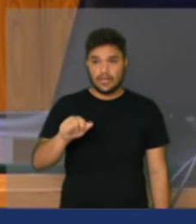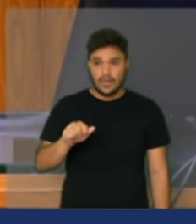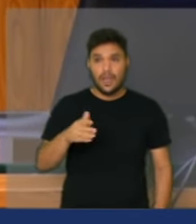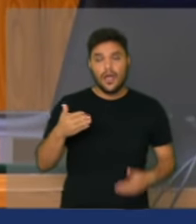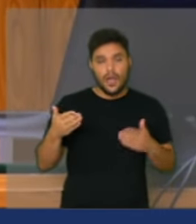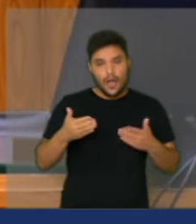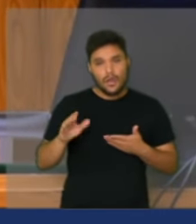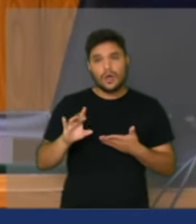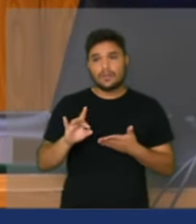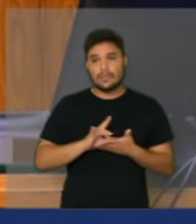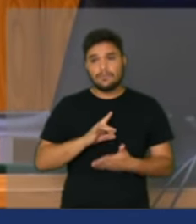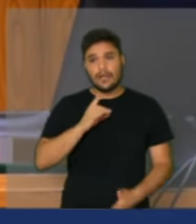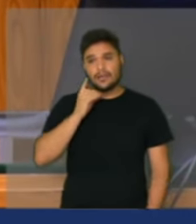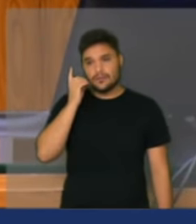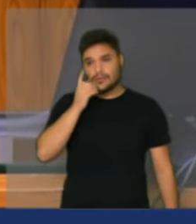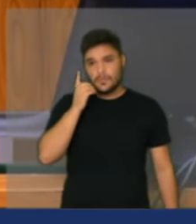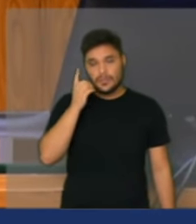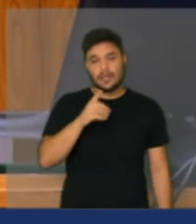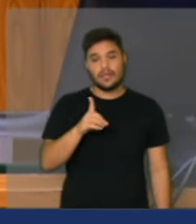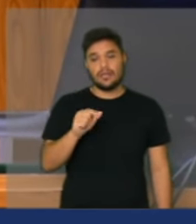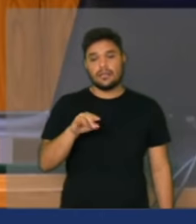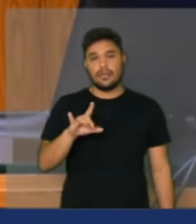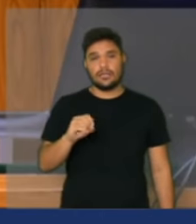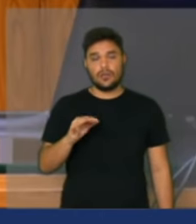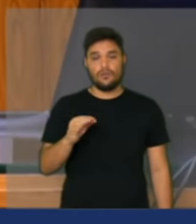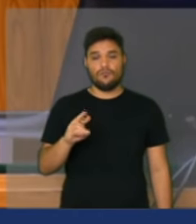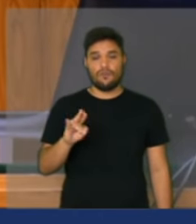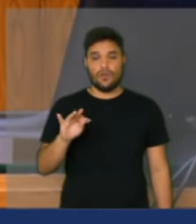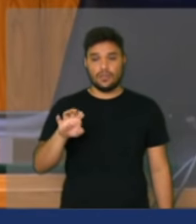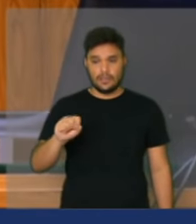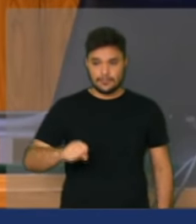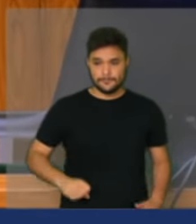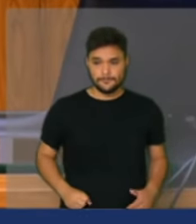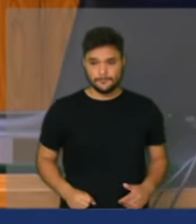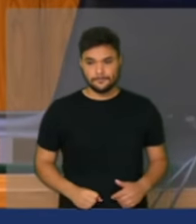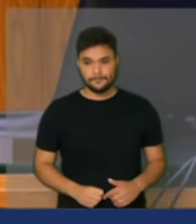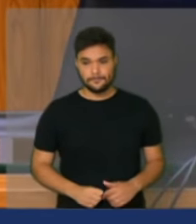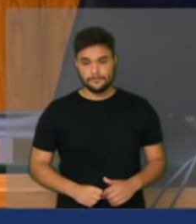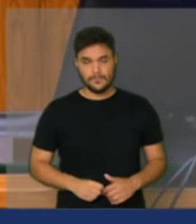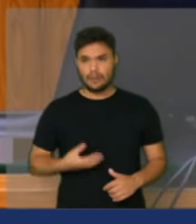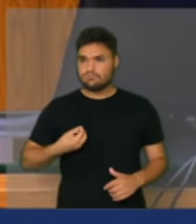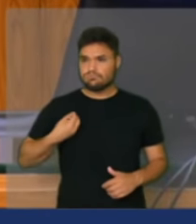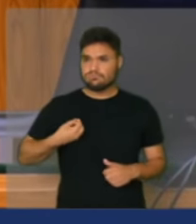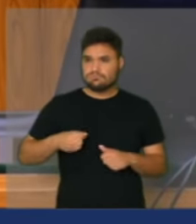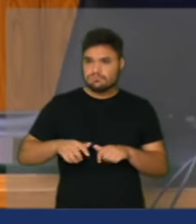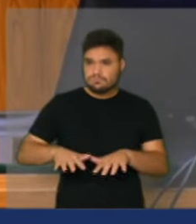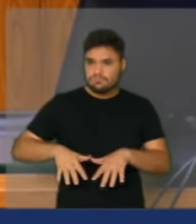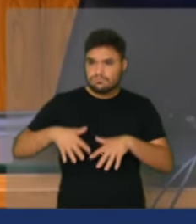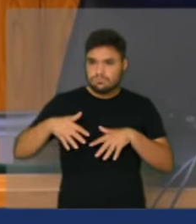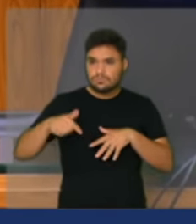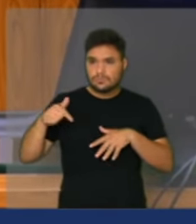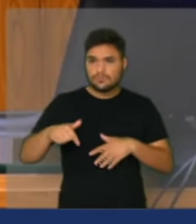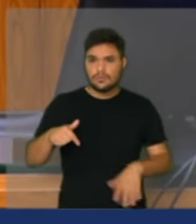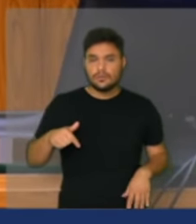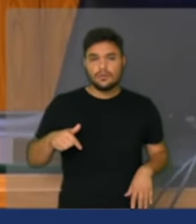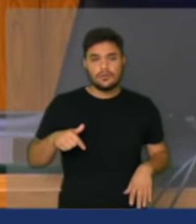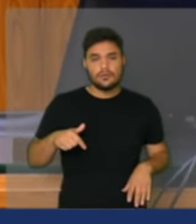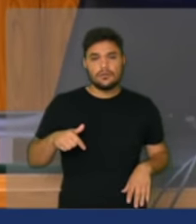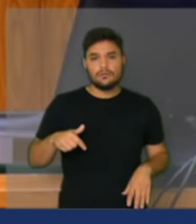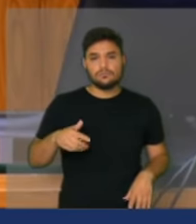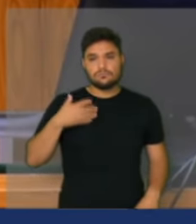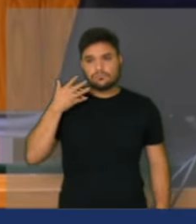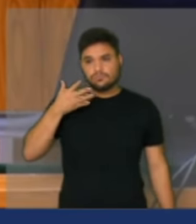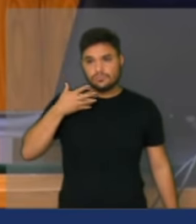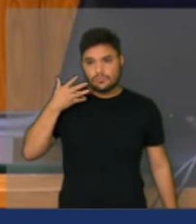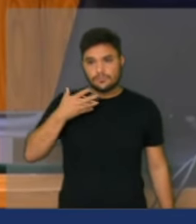inscrito, deputado Danilo Forte. Está no plenário o deputado Danilo Forte para fazer uso da